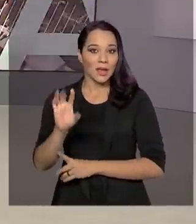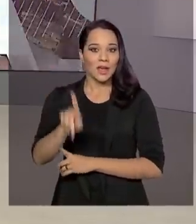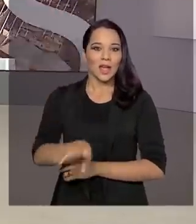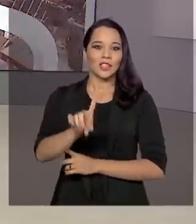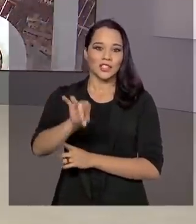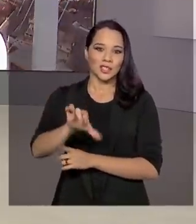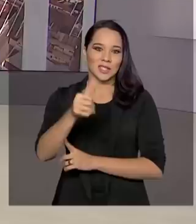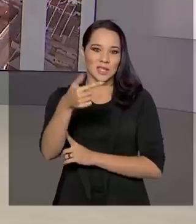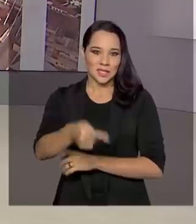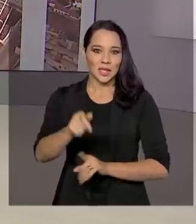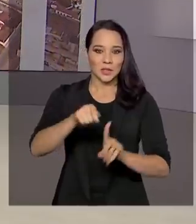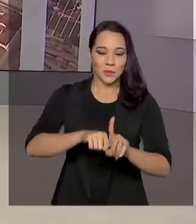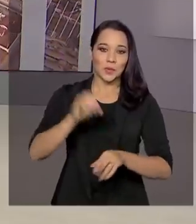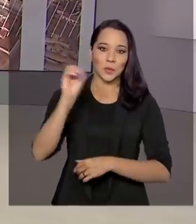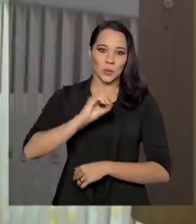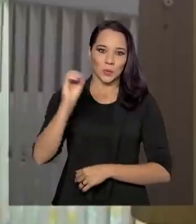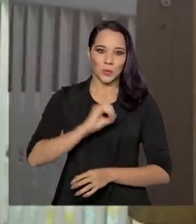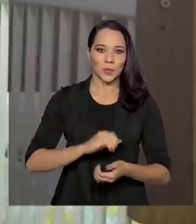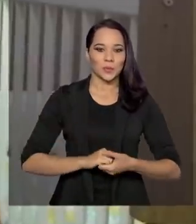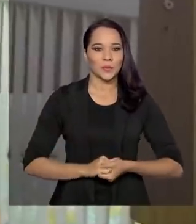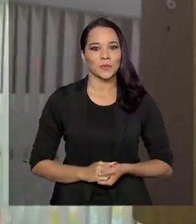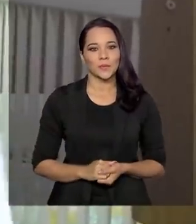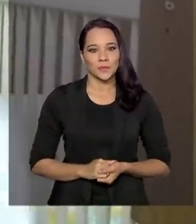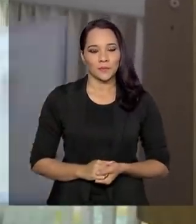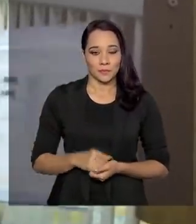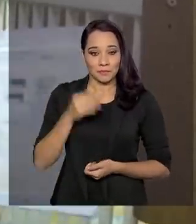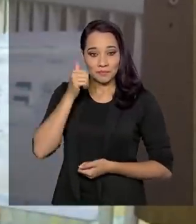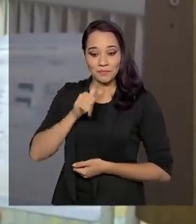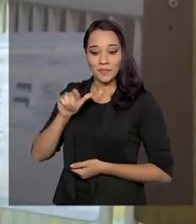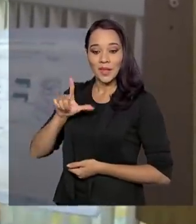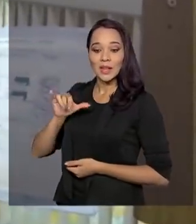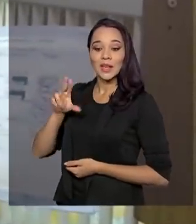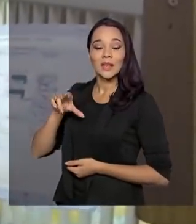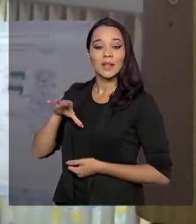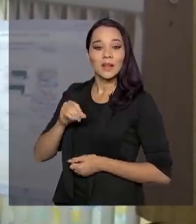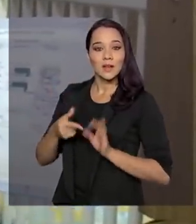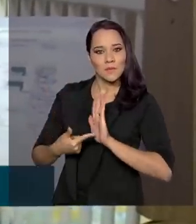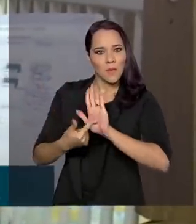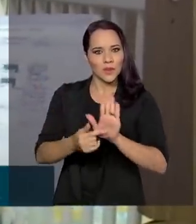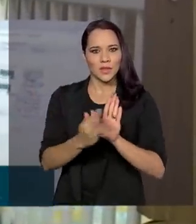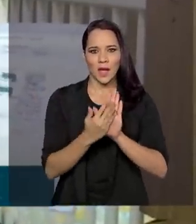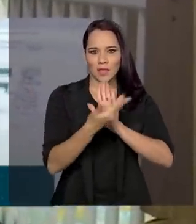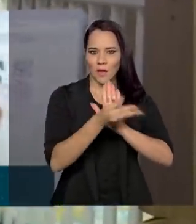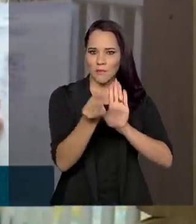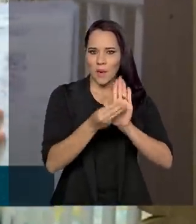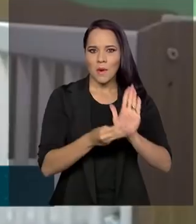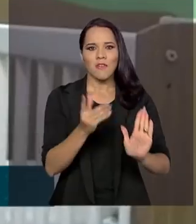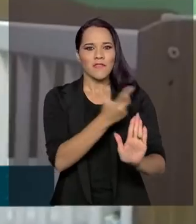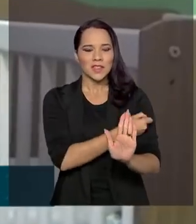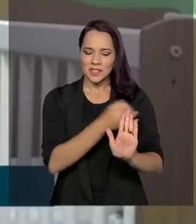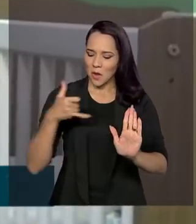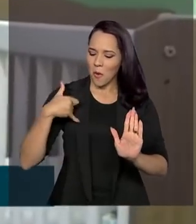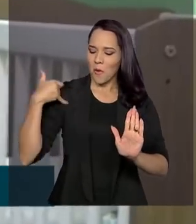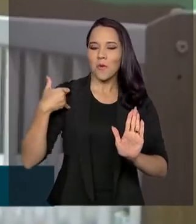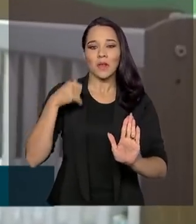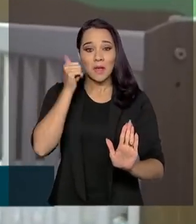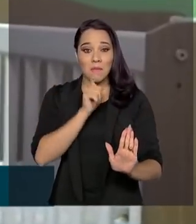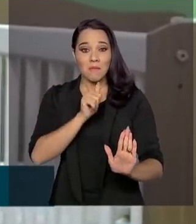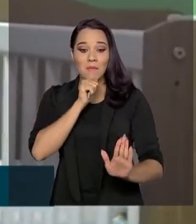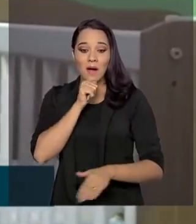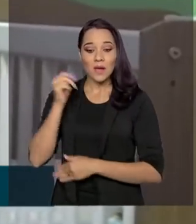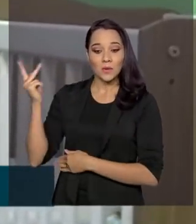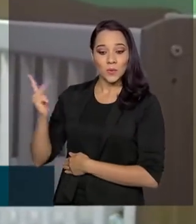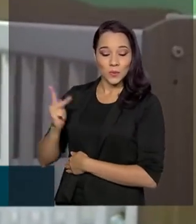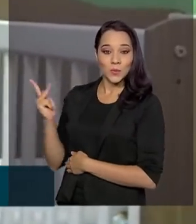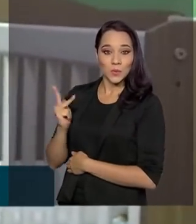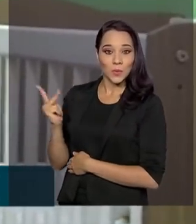17 de outubro. Leilani exibe o cartão de vacina dos filhos com orgulho. Mãe de Maria Alice